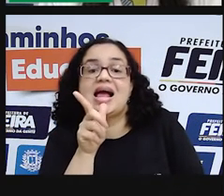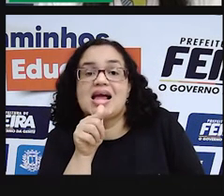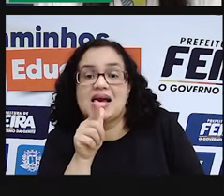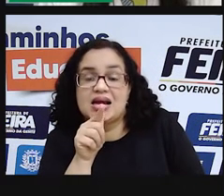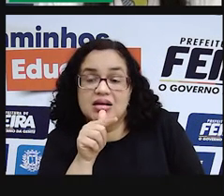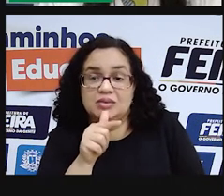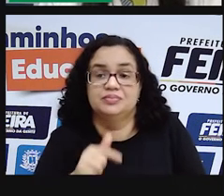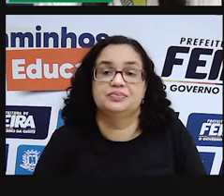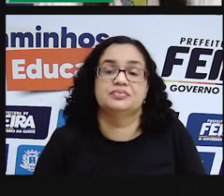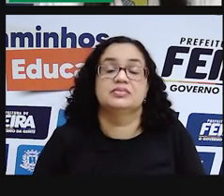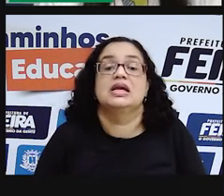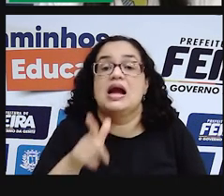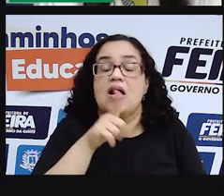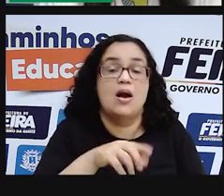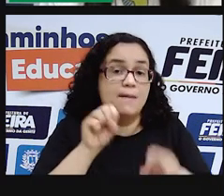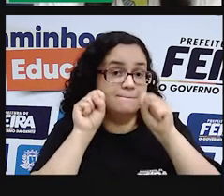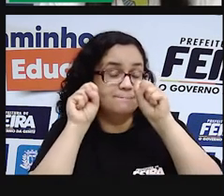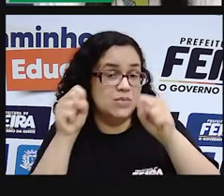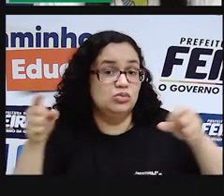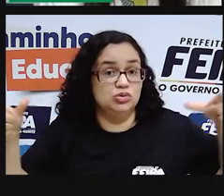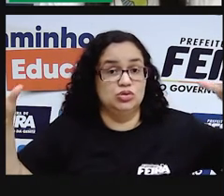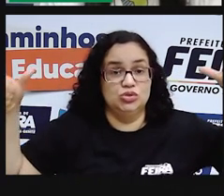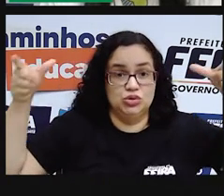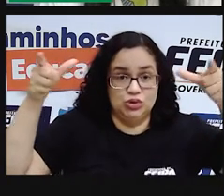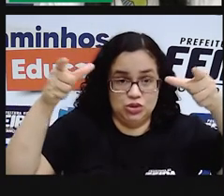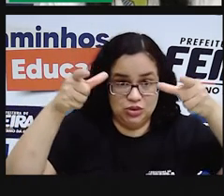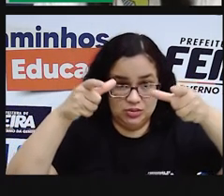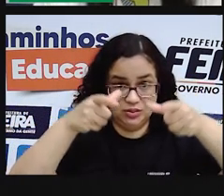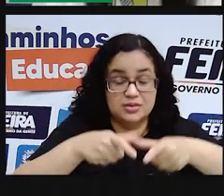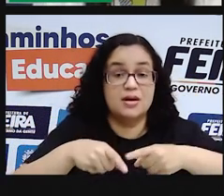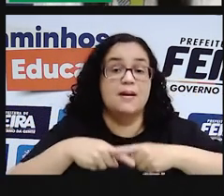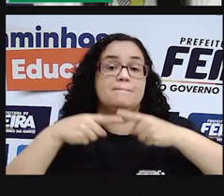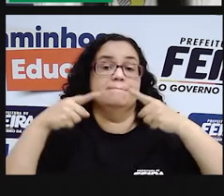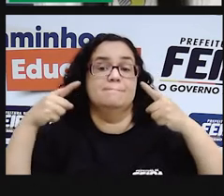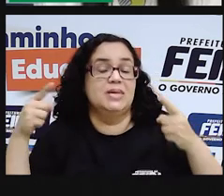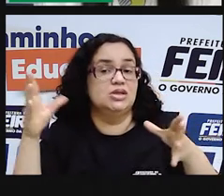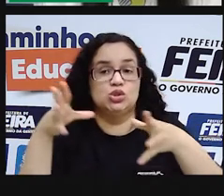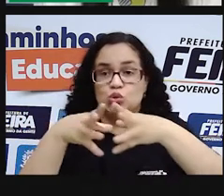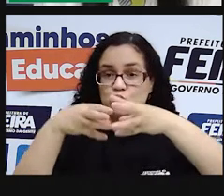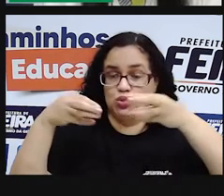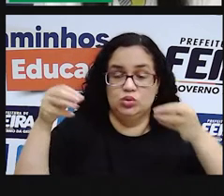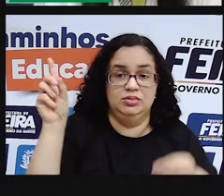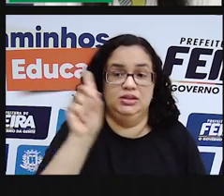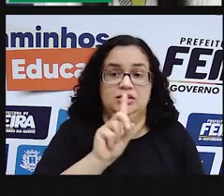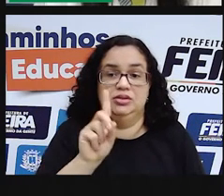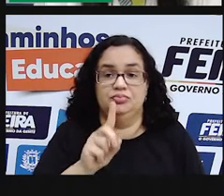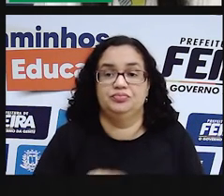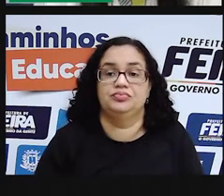permanente. A água pode até diminuir, né? Mas ela não vai desaparecer.